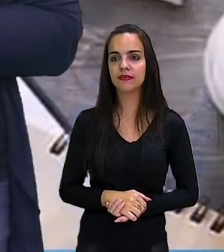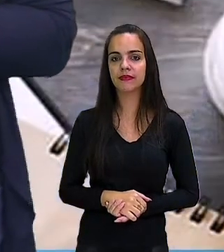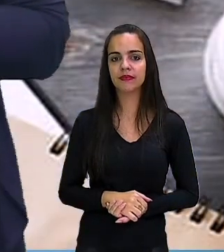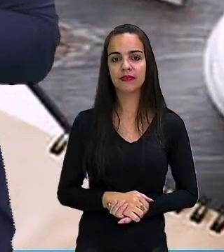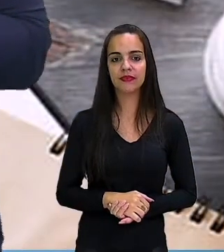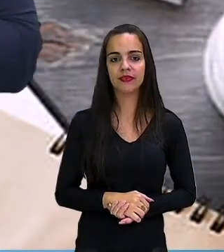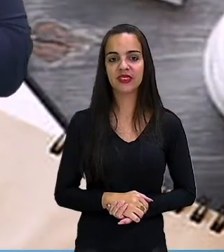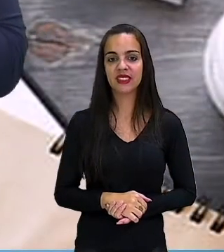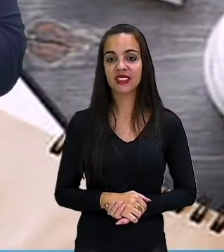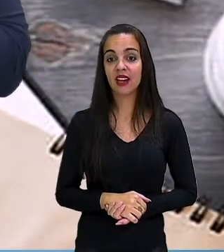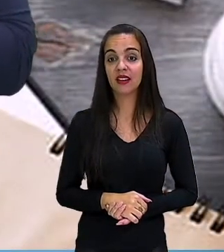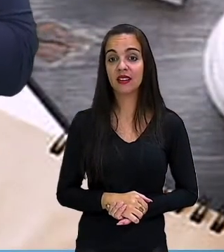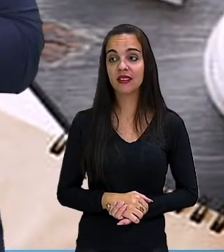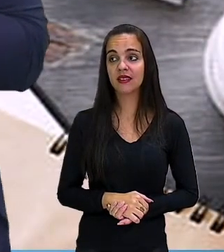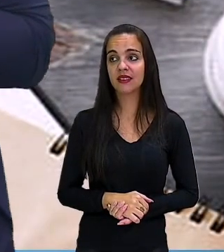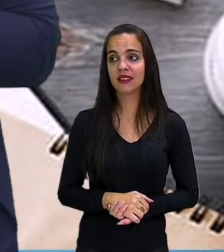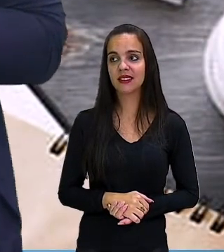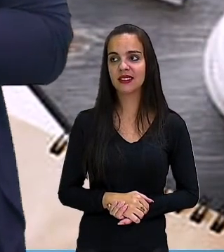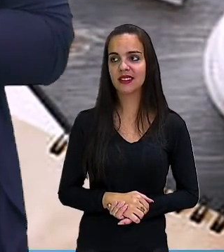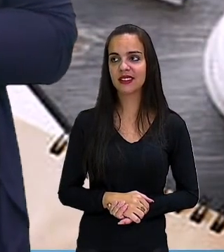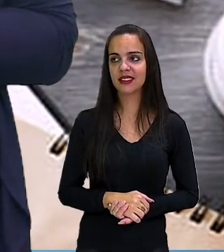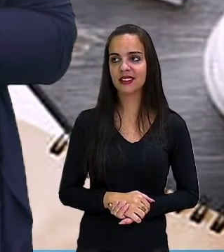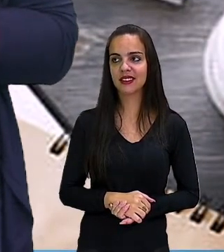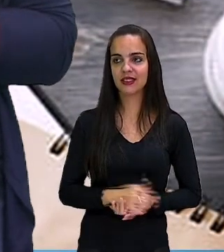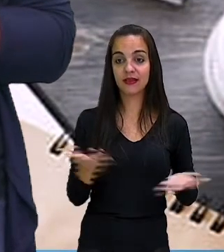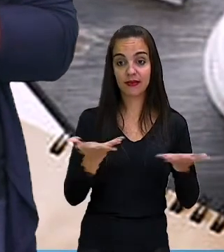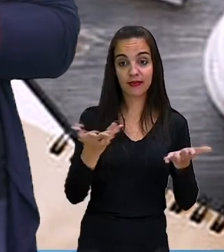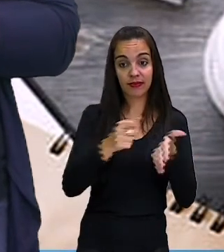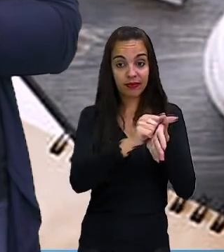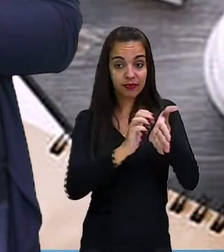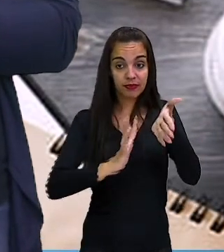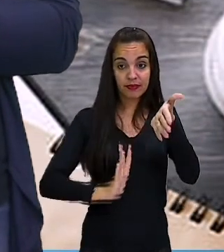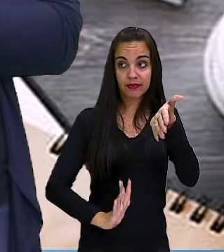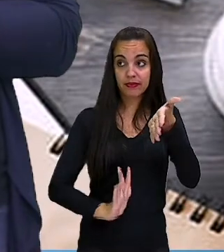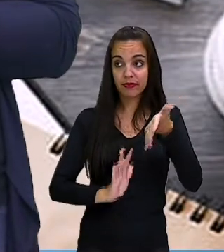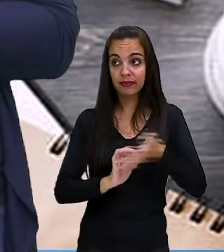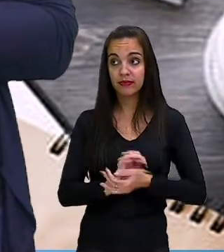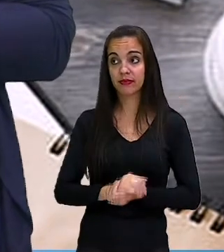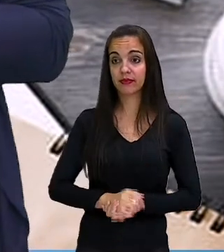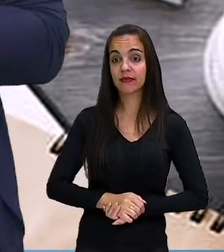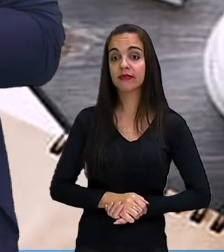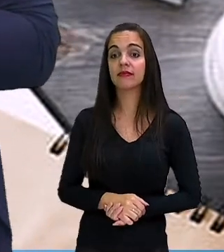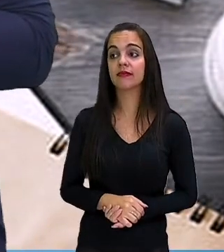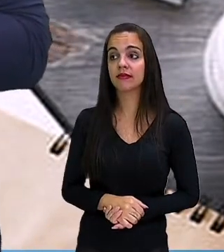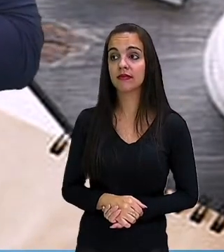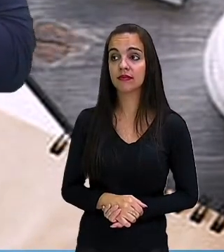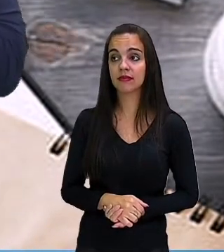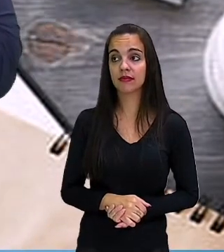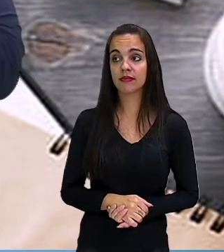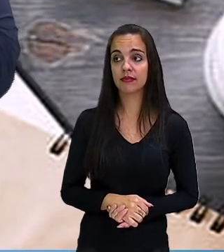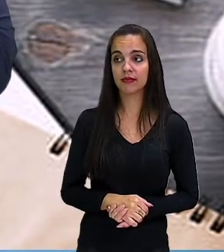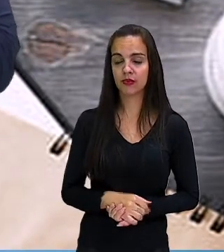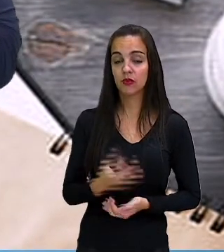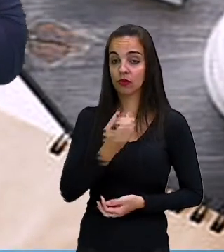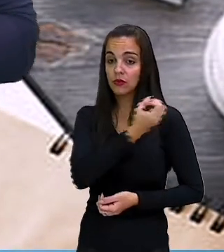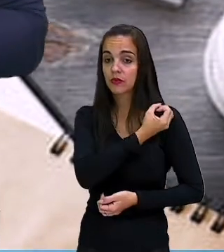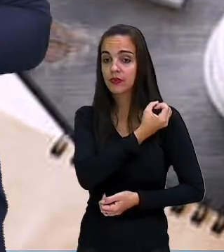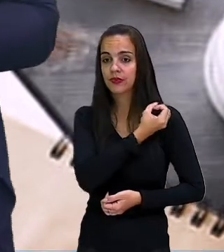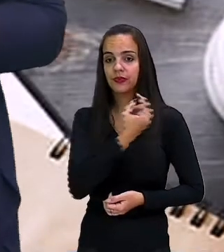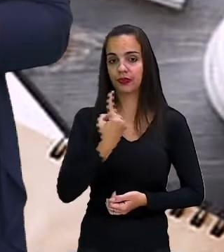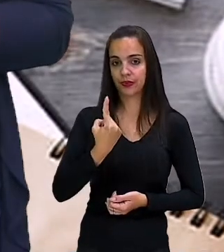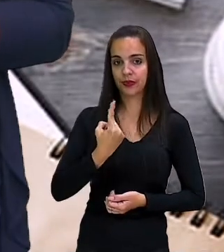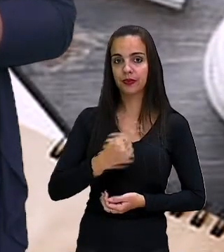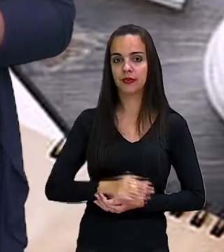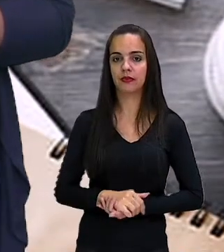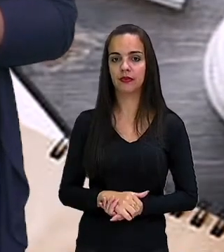próxima? As nossas activities, as nossas atividades. Vamos ao número um, por favor.